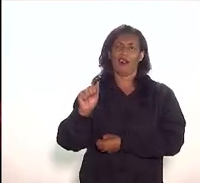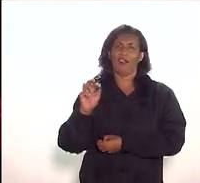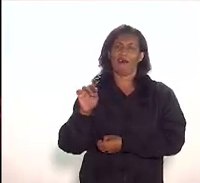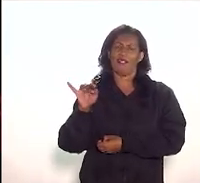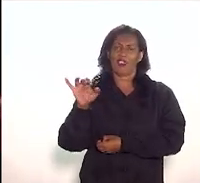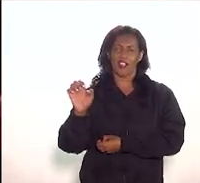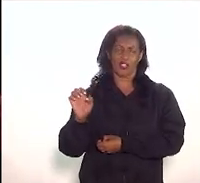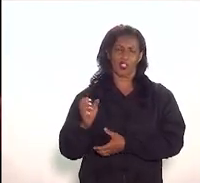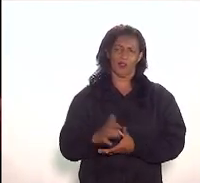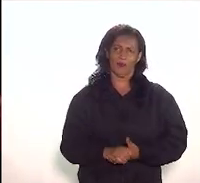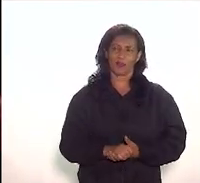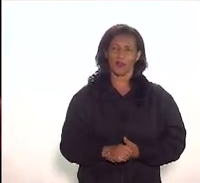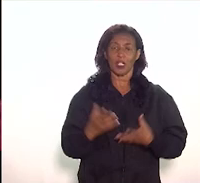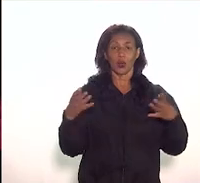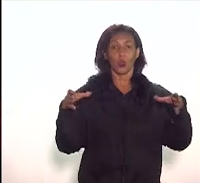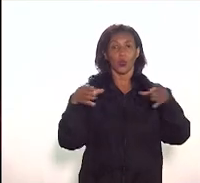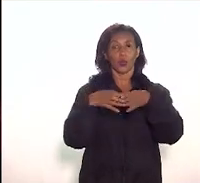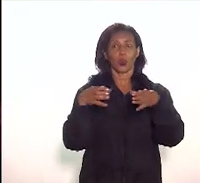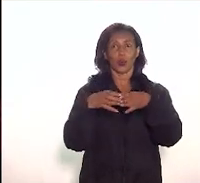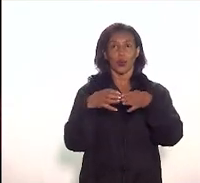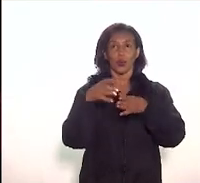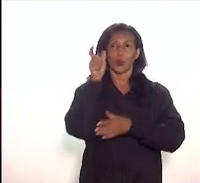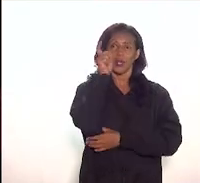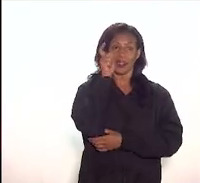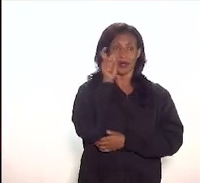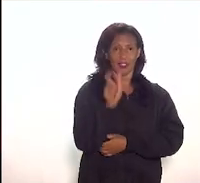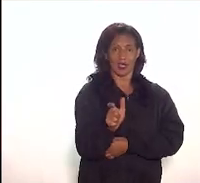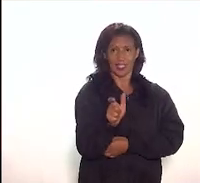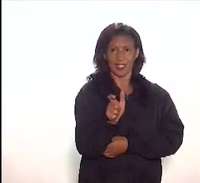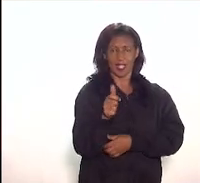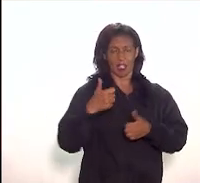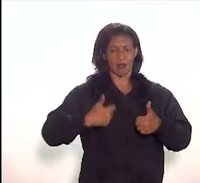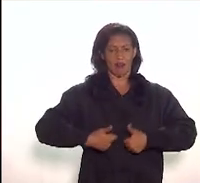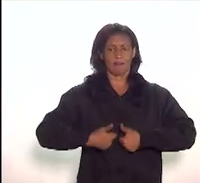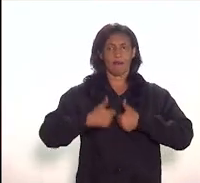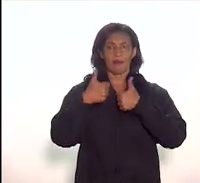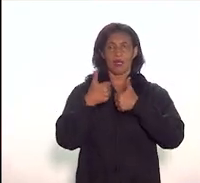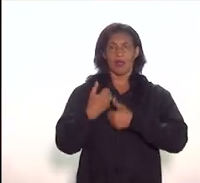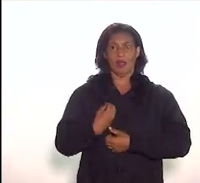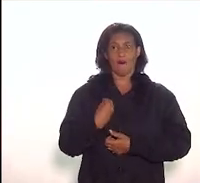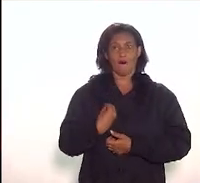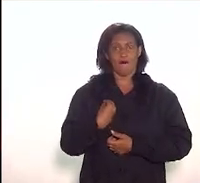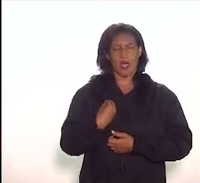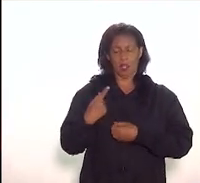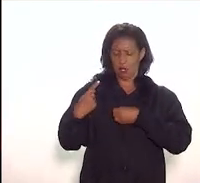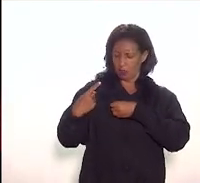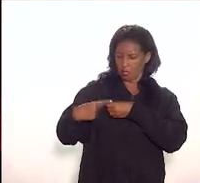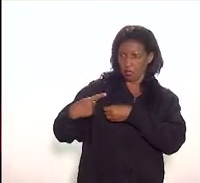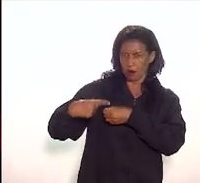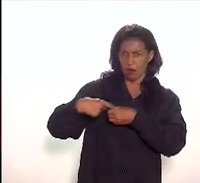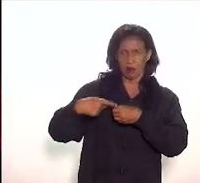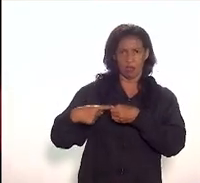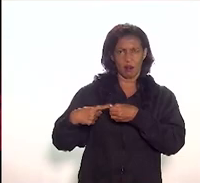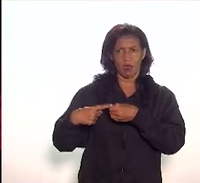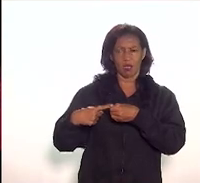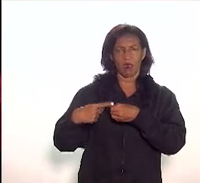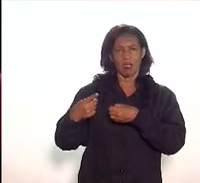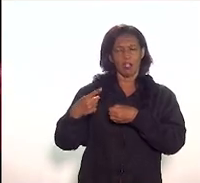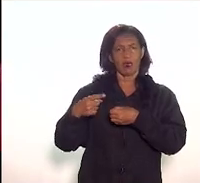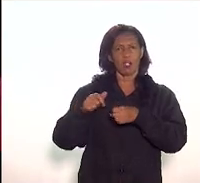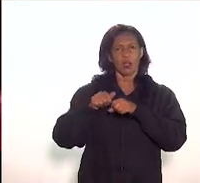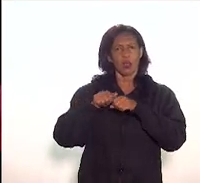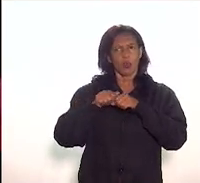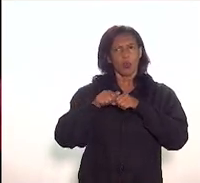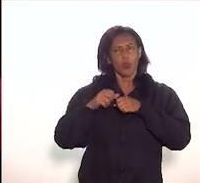evidentemente que como um grupo que está interessado na melhoria qualidade de vida do bairro o fortalecimento